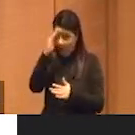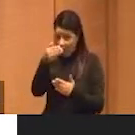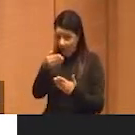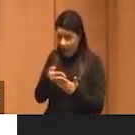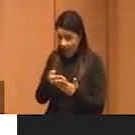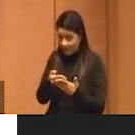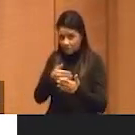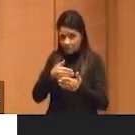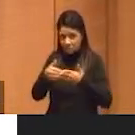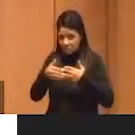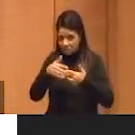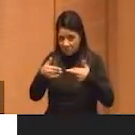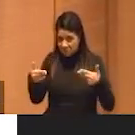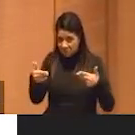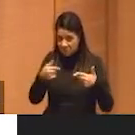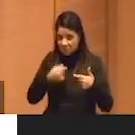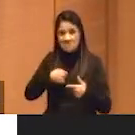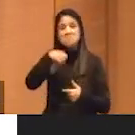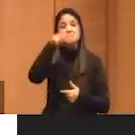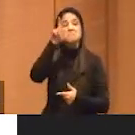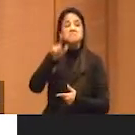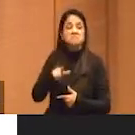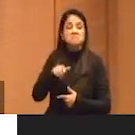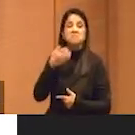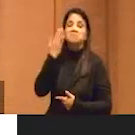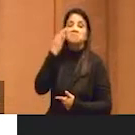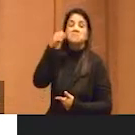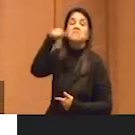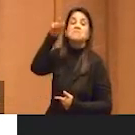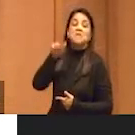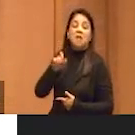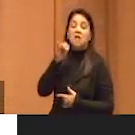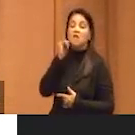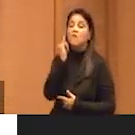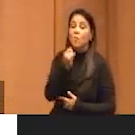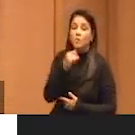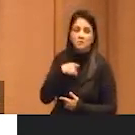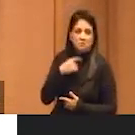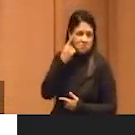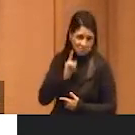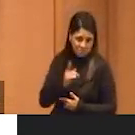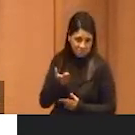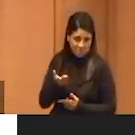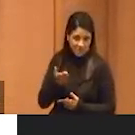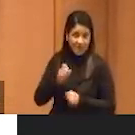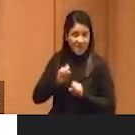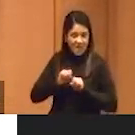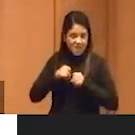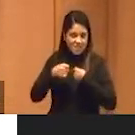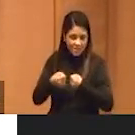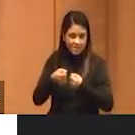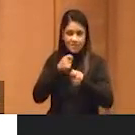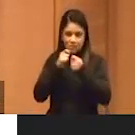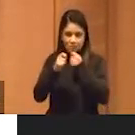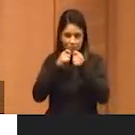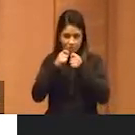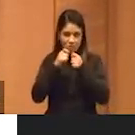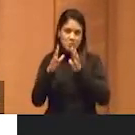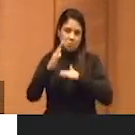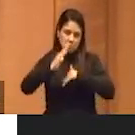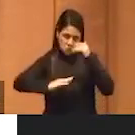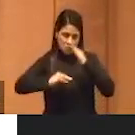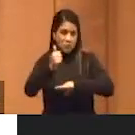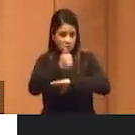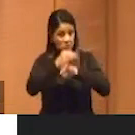em qualquer coisa, você não sabe quem é que está lidando a informação em defesa do jornalismo profissional, que é correto,